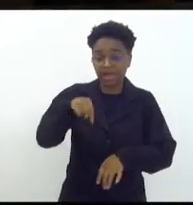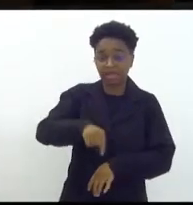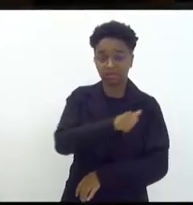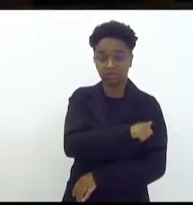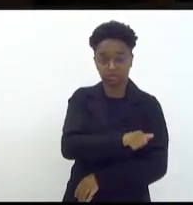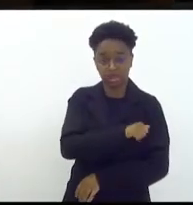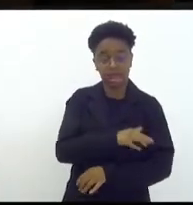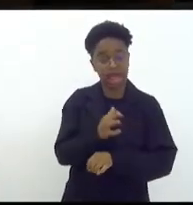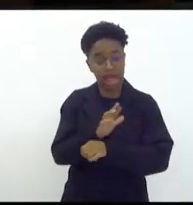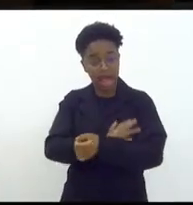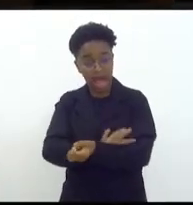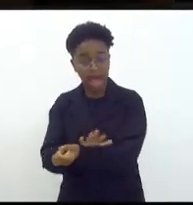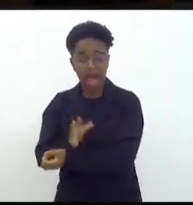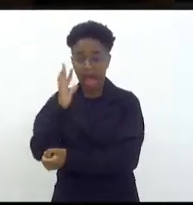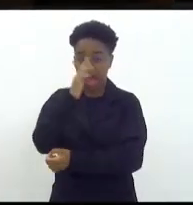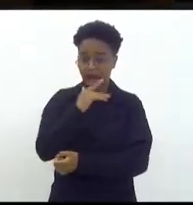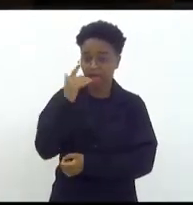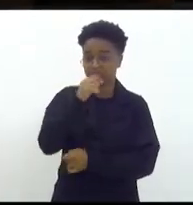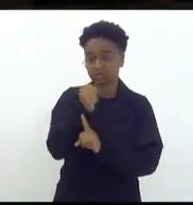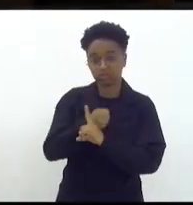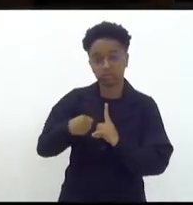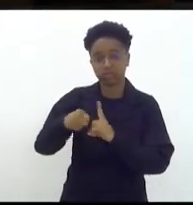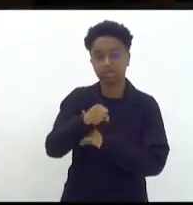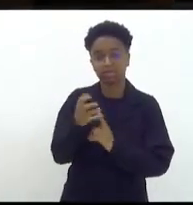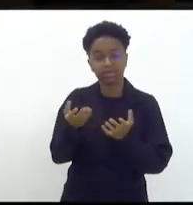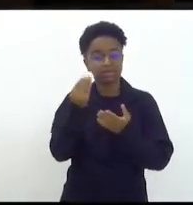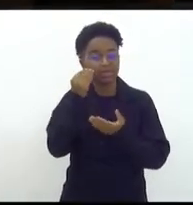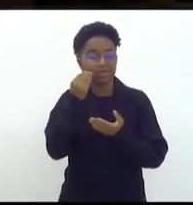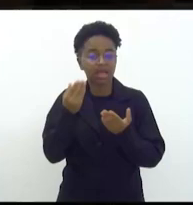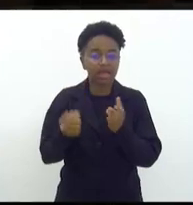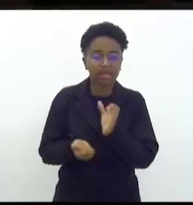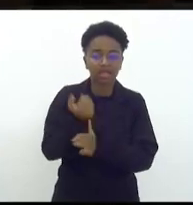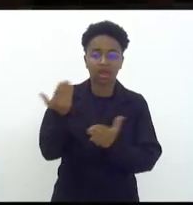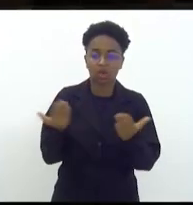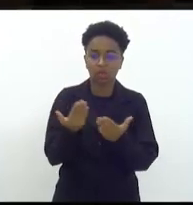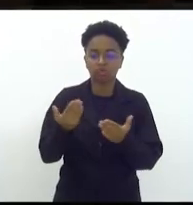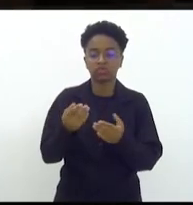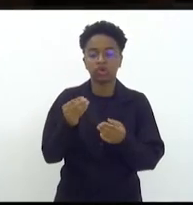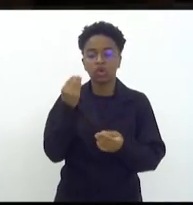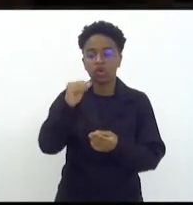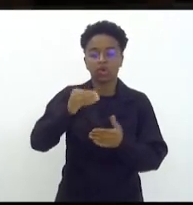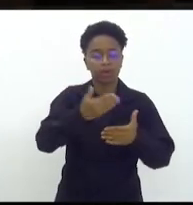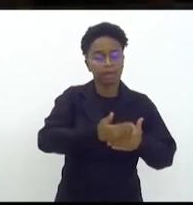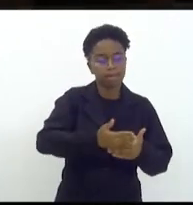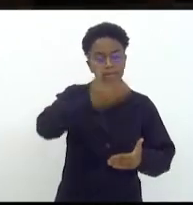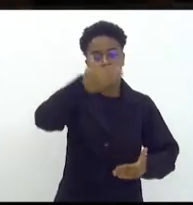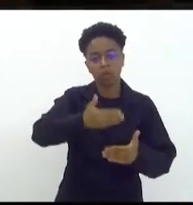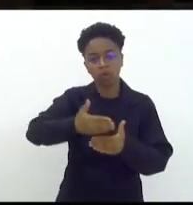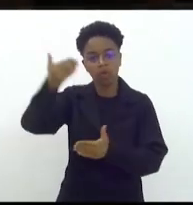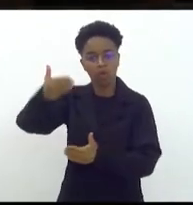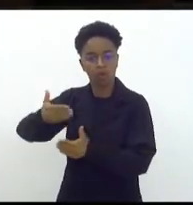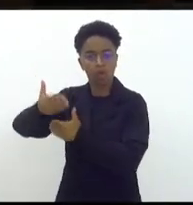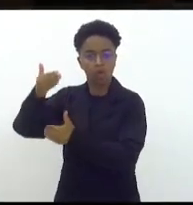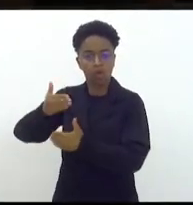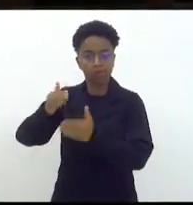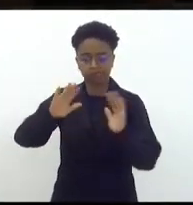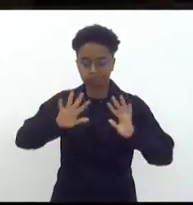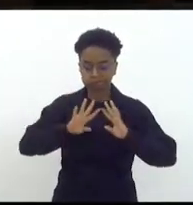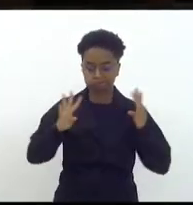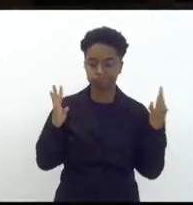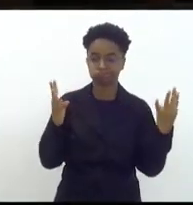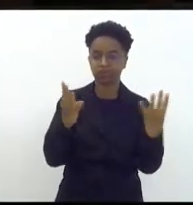que o governador do estado quer fazer hoje murando a favela da Maré é uma continuação